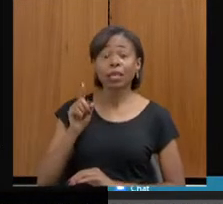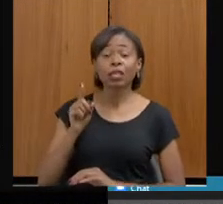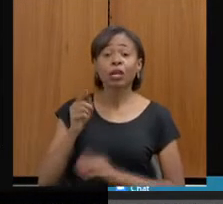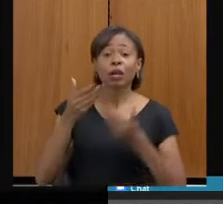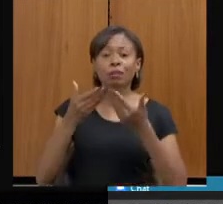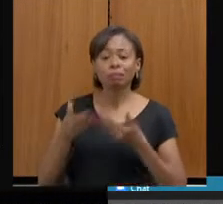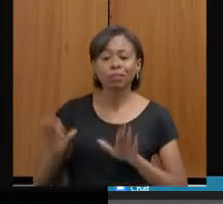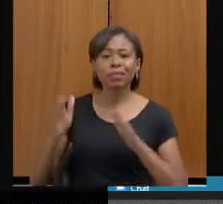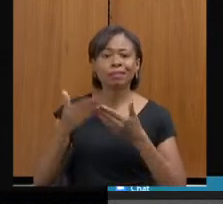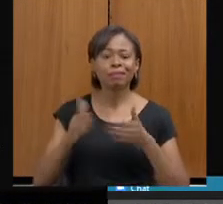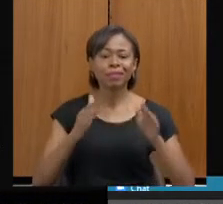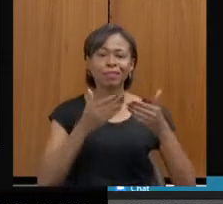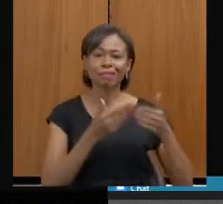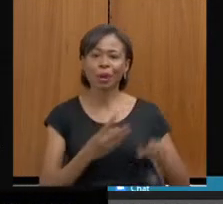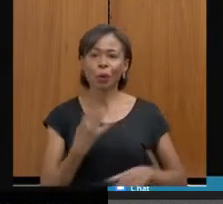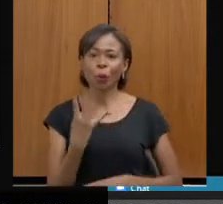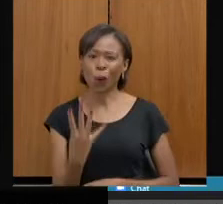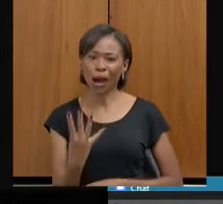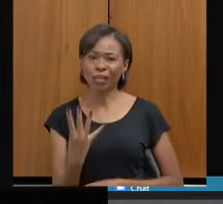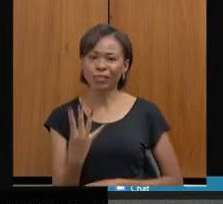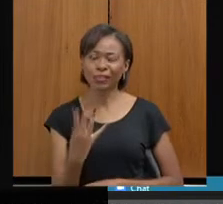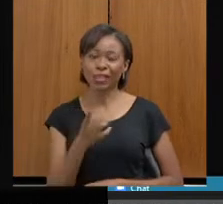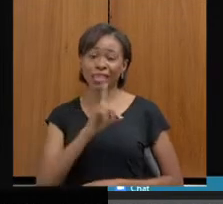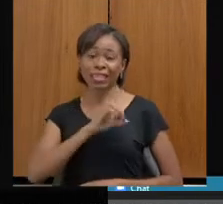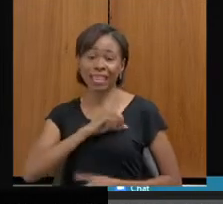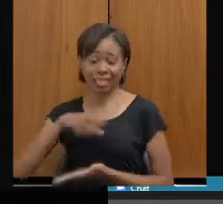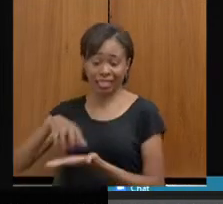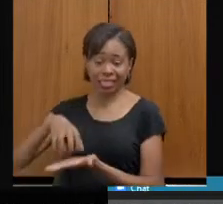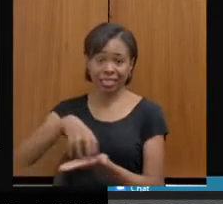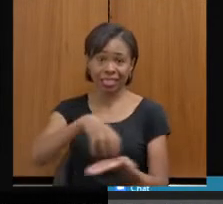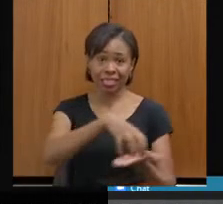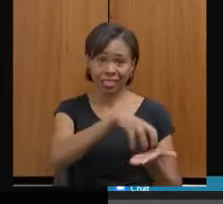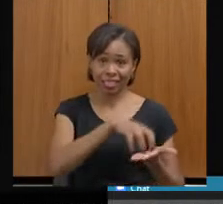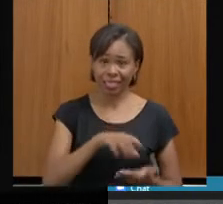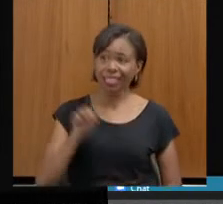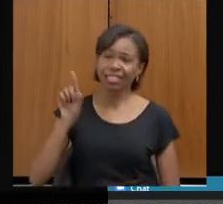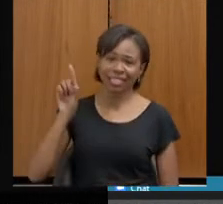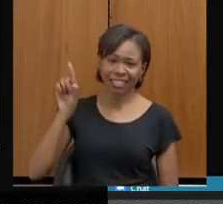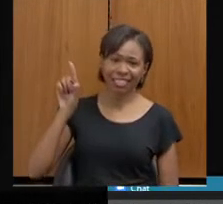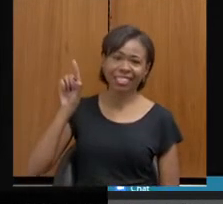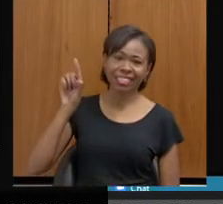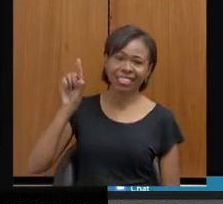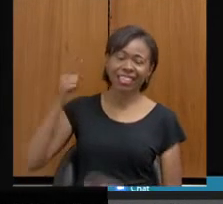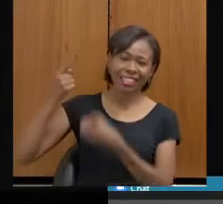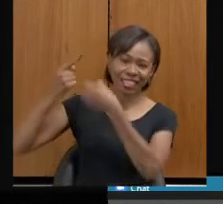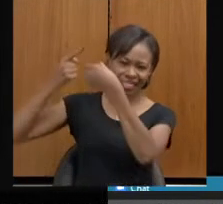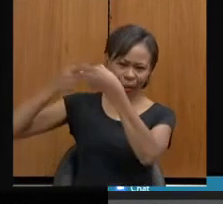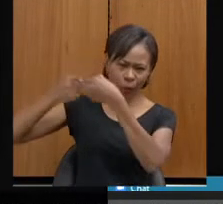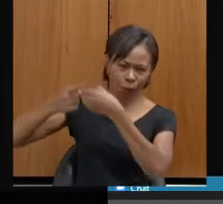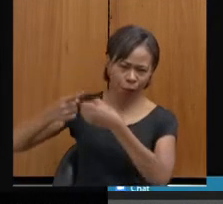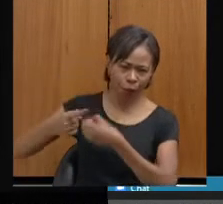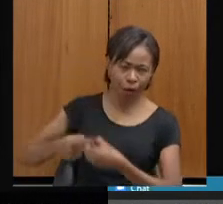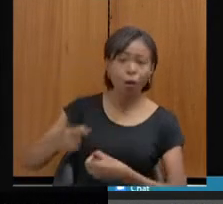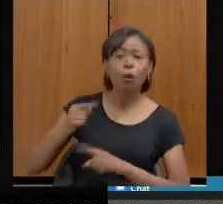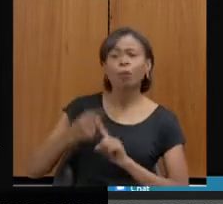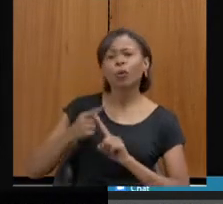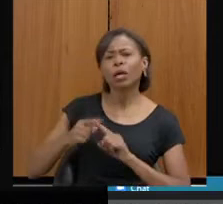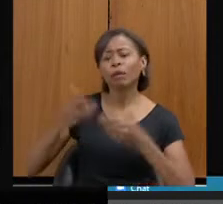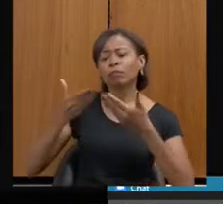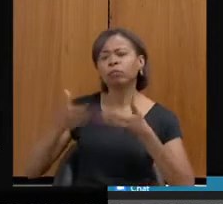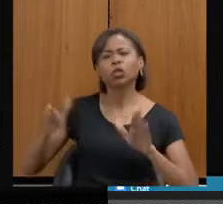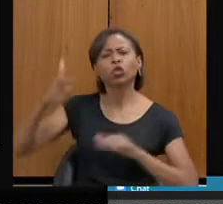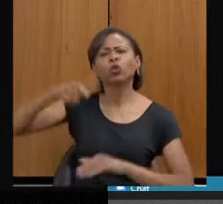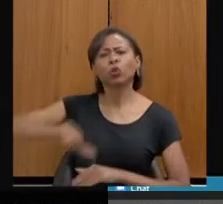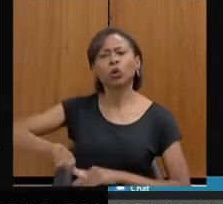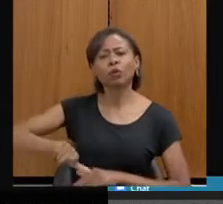delegacias, Muriaé, Juiz de Fora, Posto de Causa e São Lourenço. Por que é a reinauguração? Foram espaços totalmente modificados e